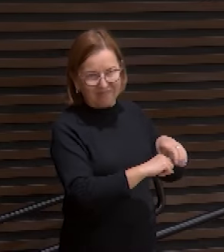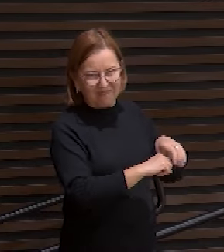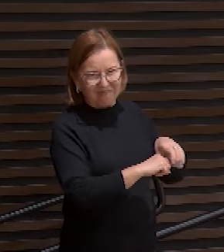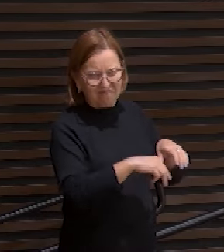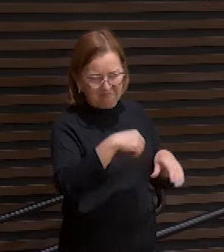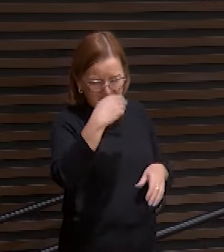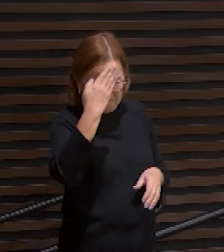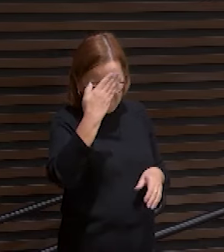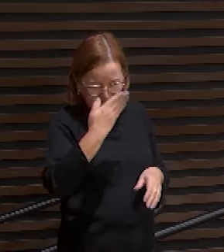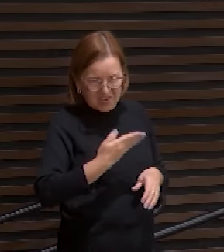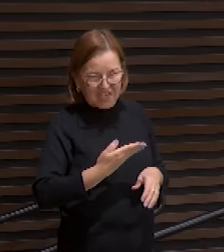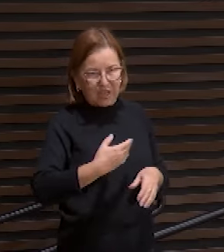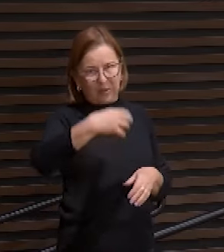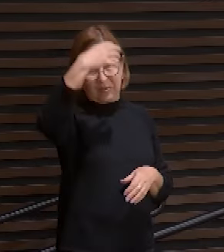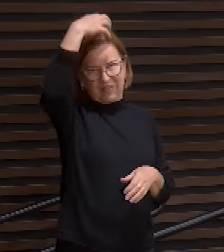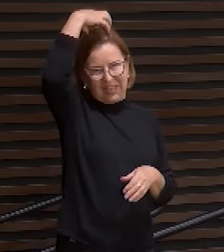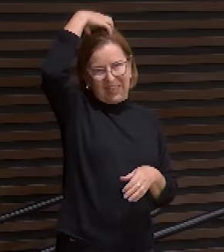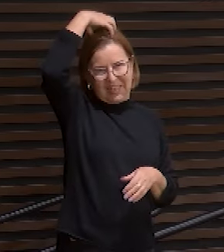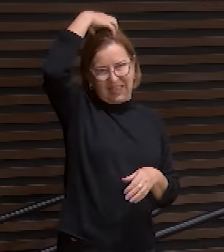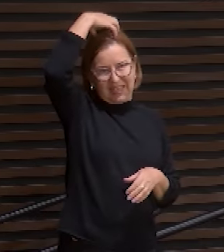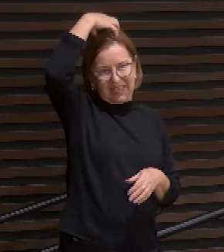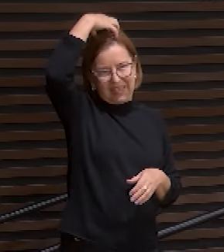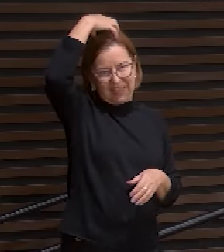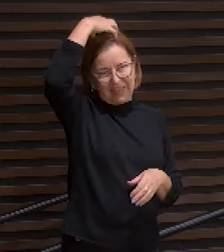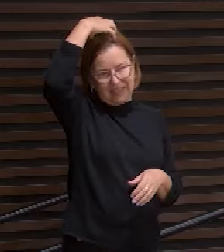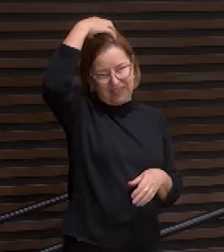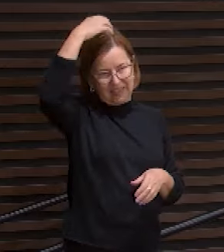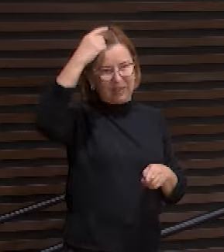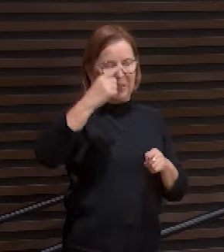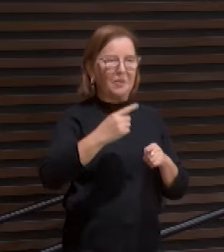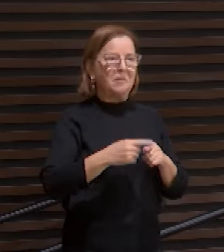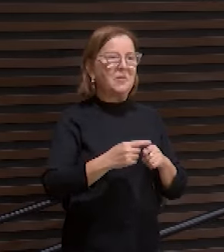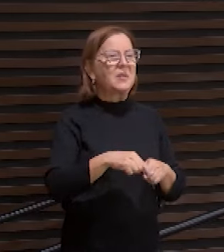digno de um rei porque é isso que ele é